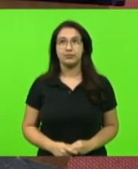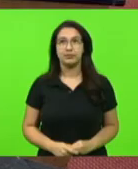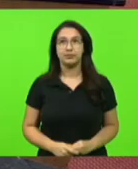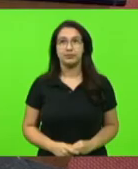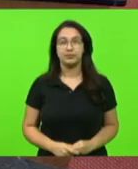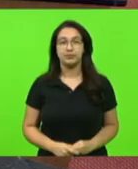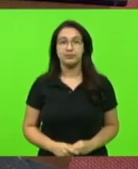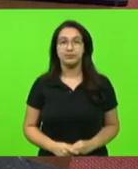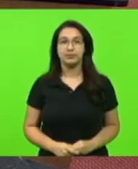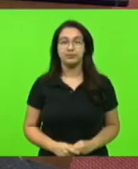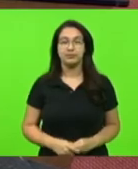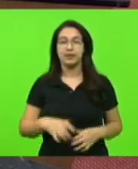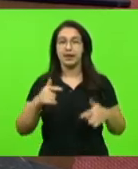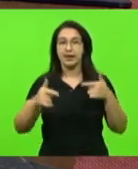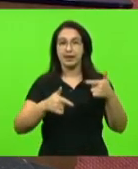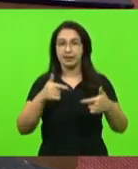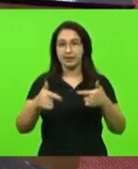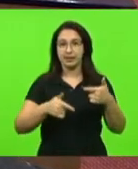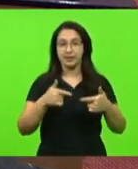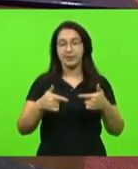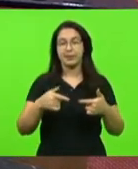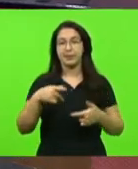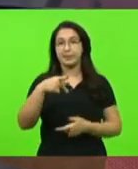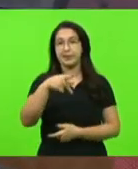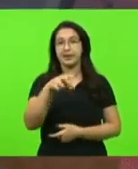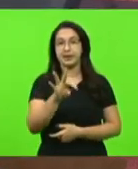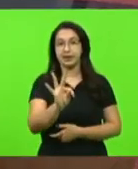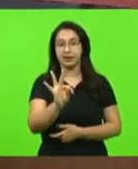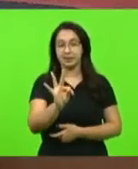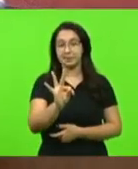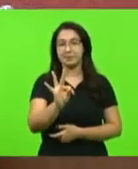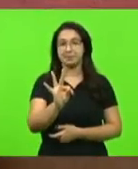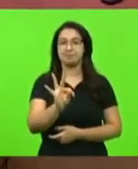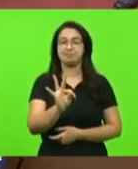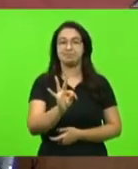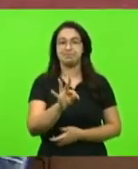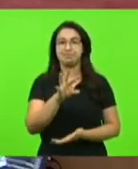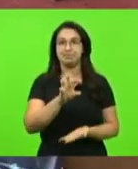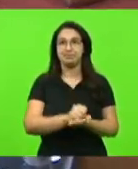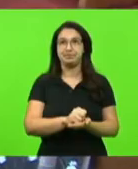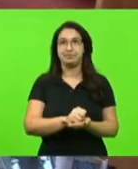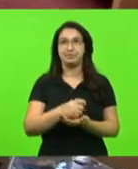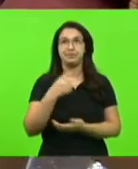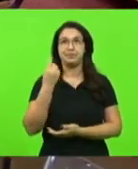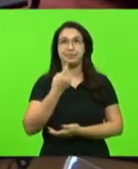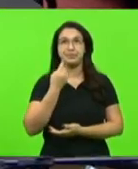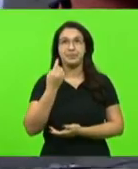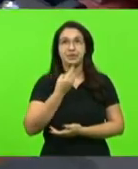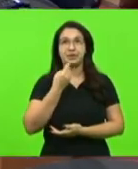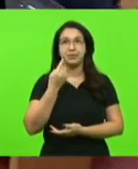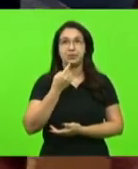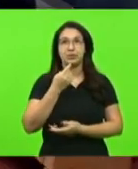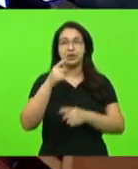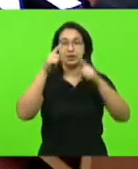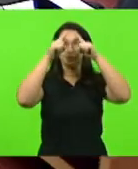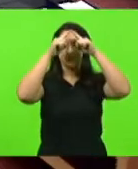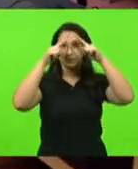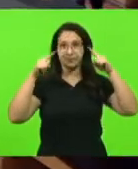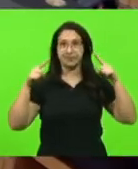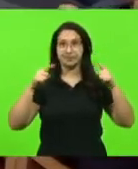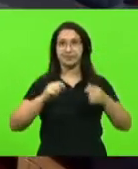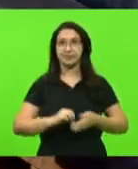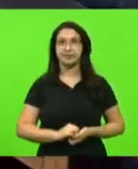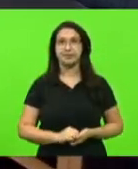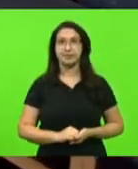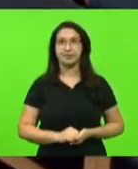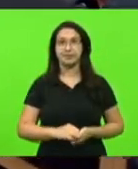Partido dos Trabalhadores. Está escrito o nosso deputado também lá do oeste de Santa Catarina, Neudi Sareta,